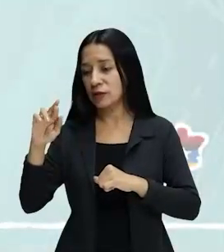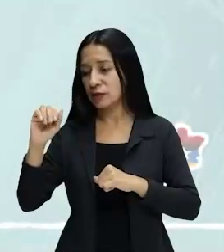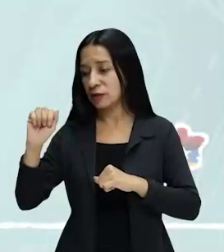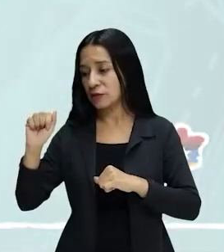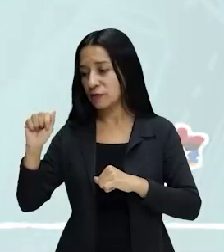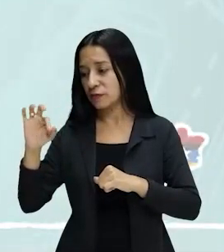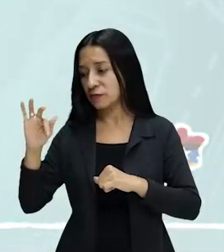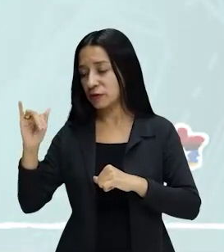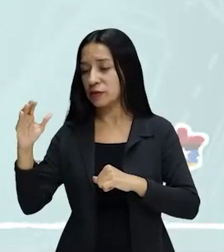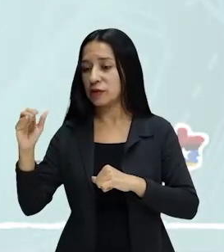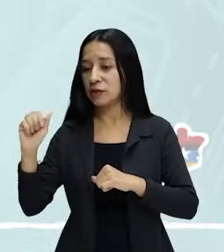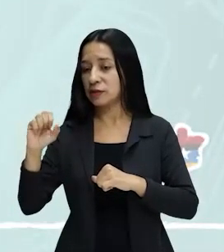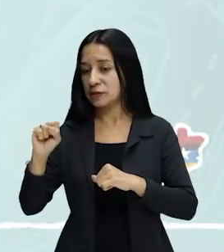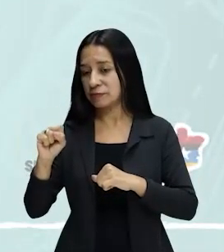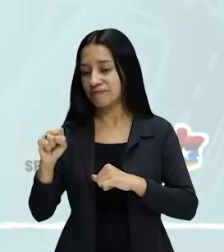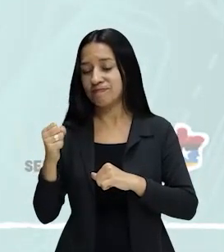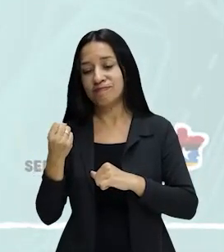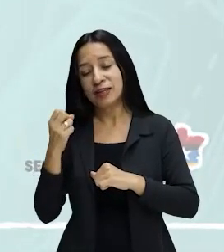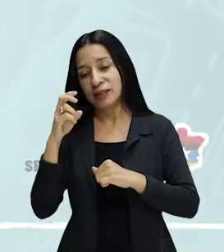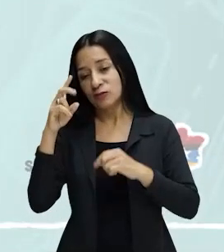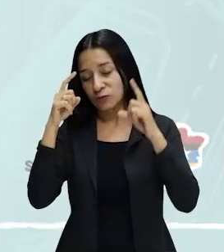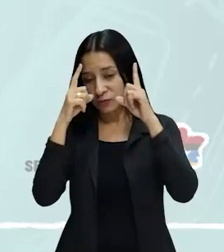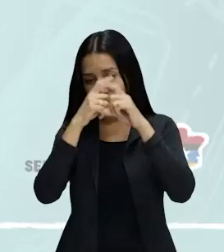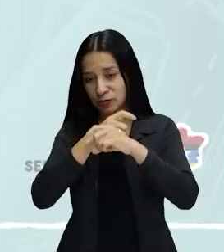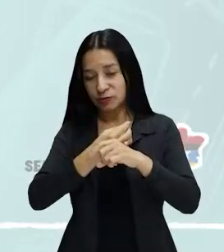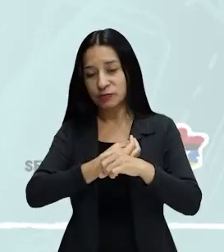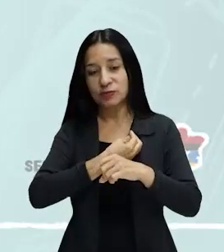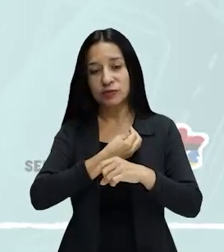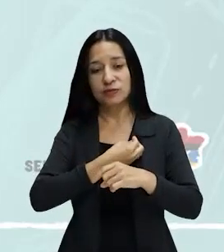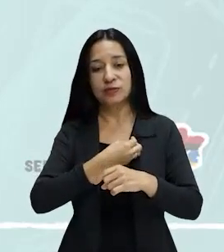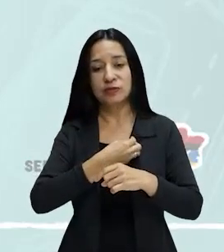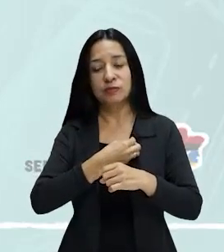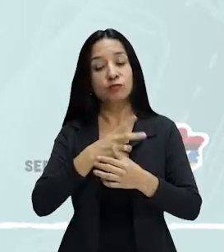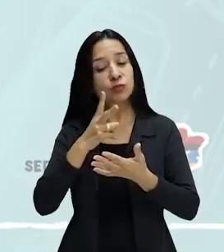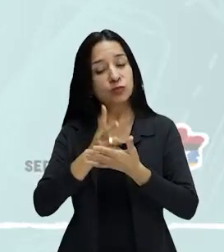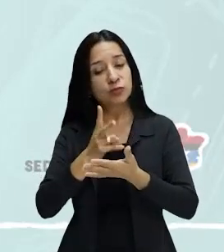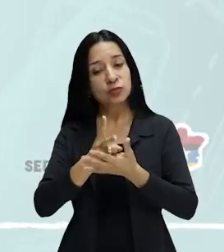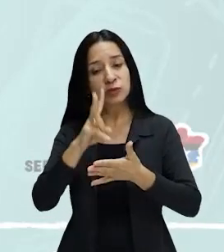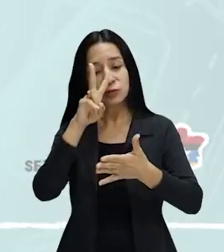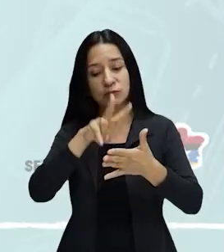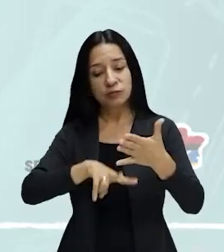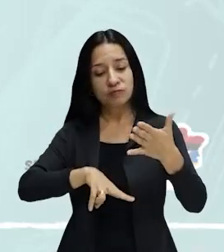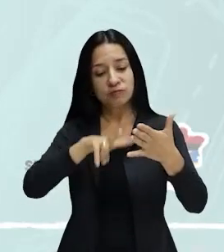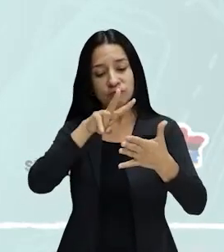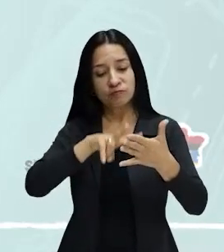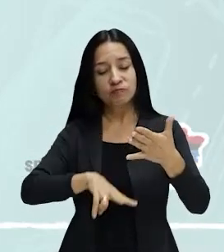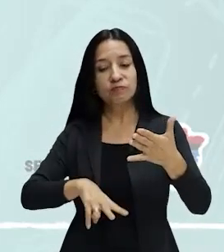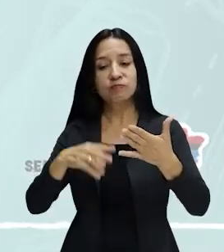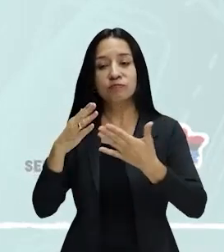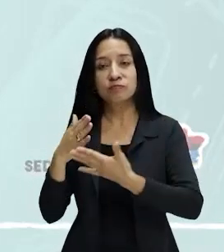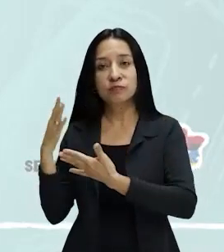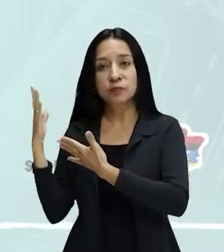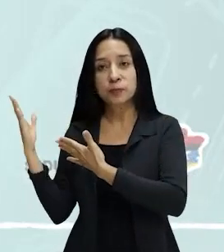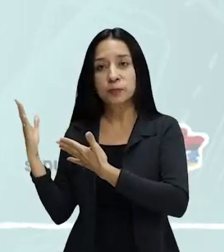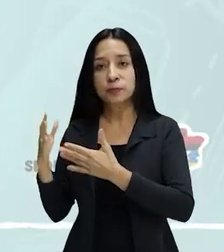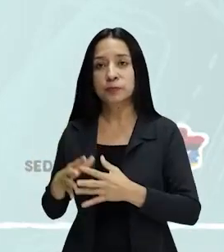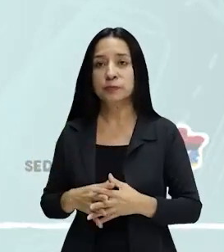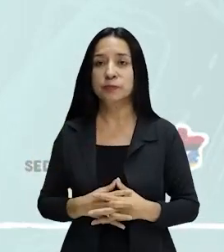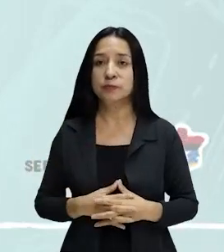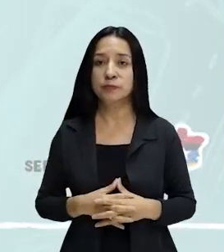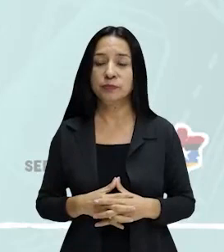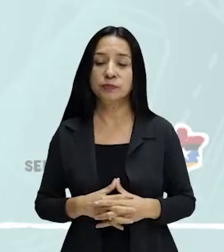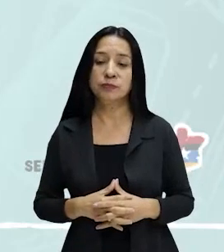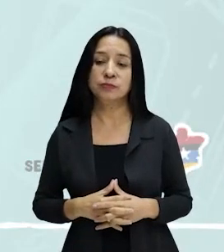máquina de escrever que eu ganhei, ainda menino, era uma velha royal importada dos Estados Unidos, e que não tinha acentos.